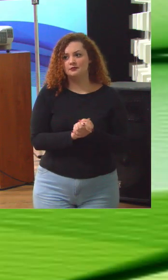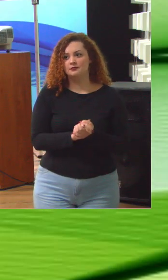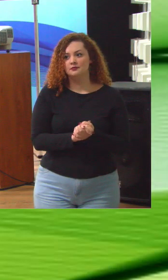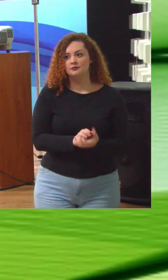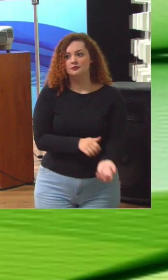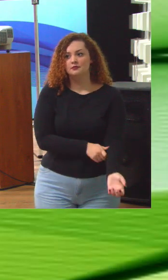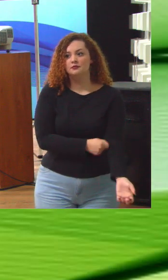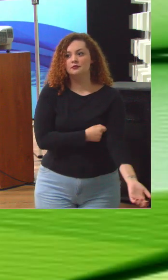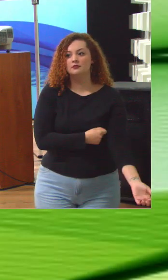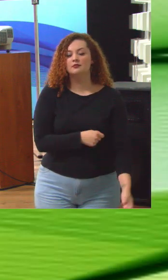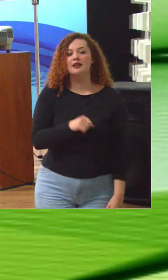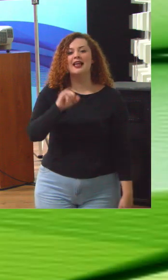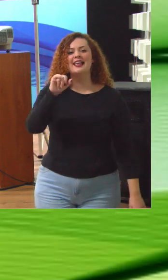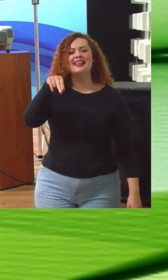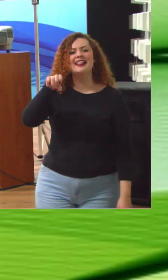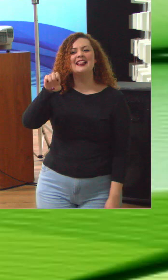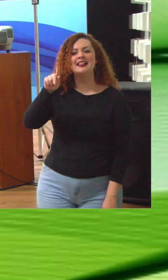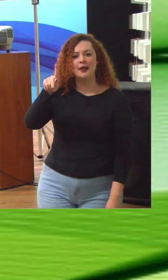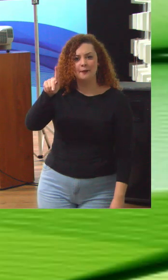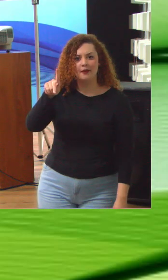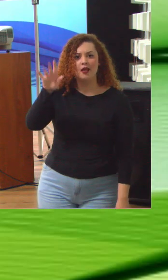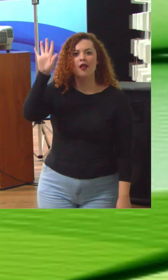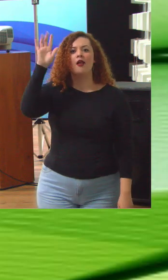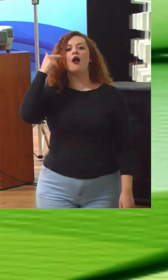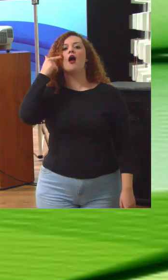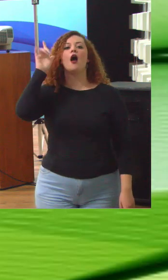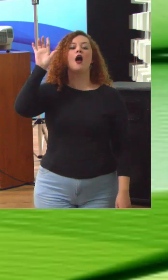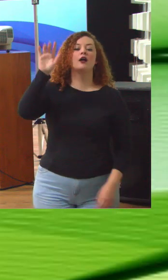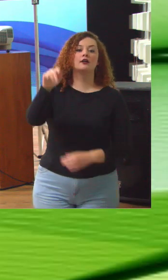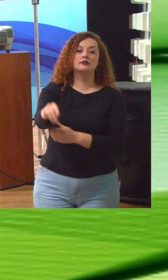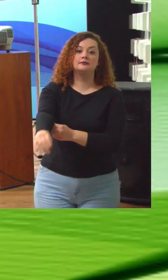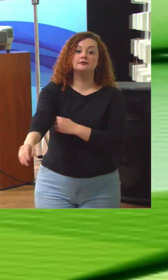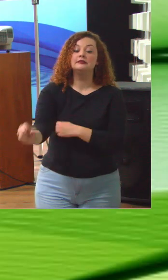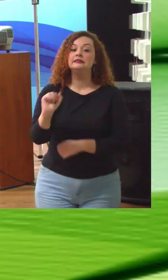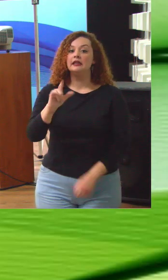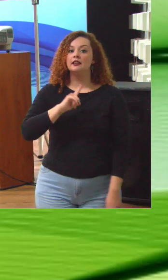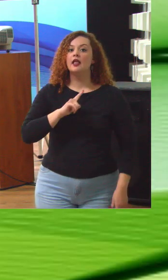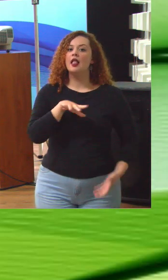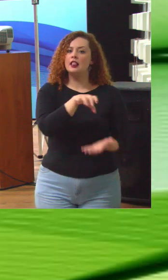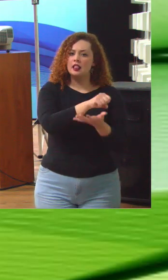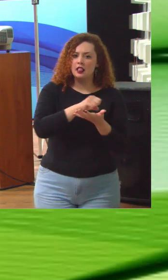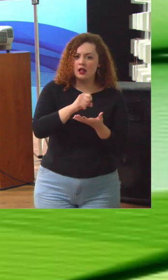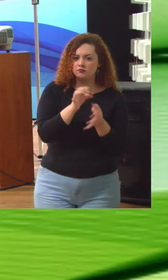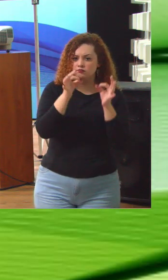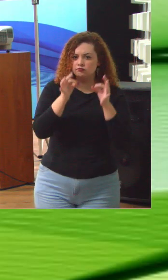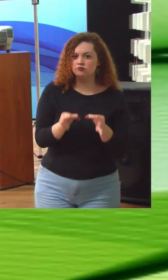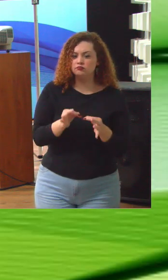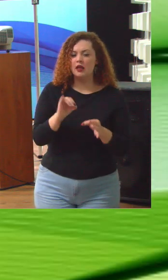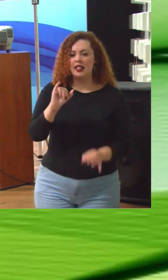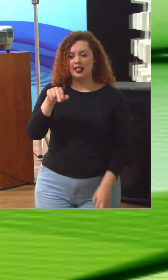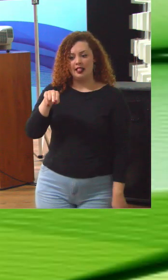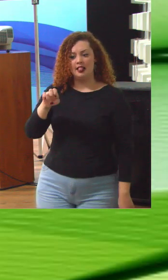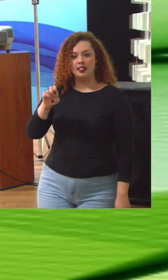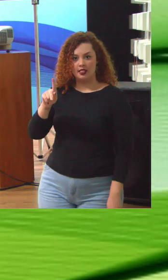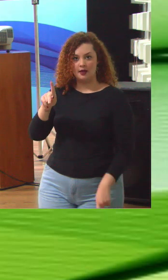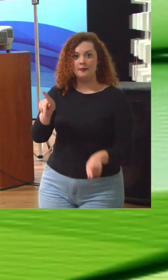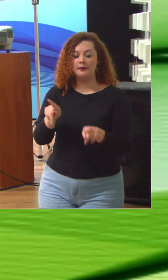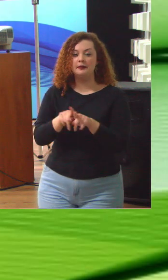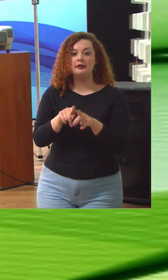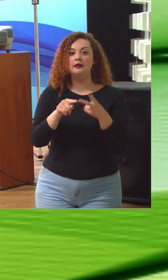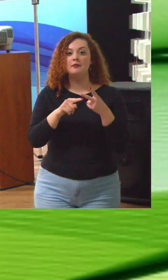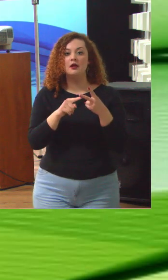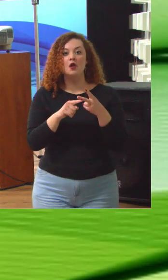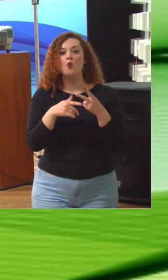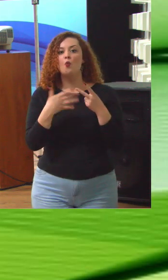está onde Janaína do INEP está ali atrás aqui se tem os dados consolidados para o INEP e quando é que